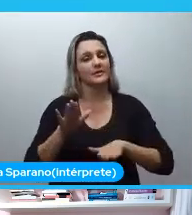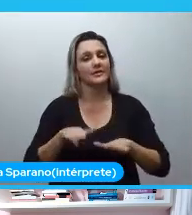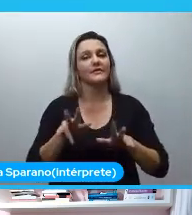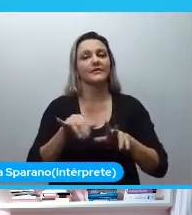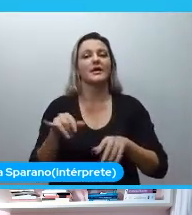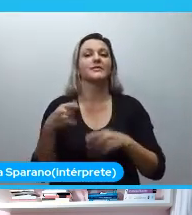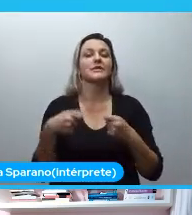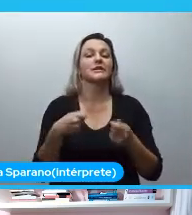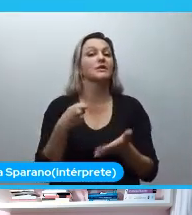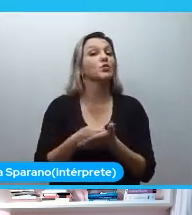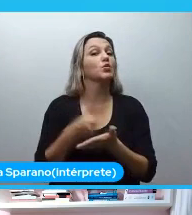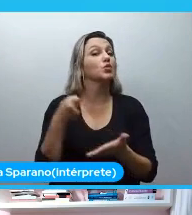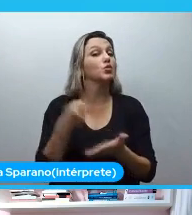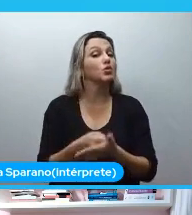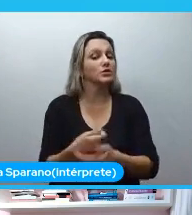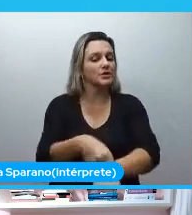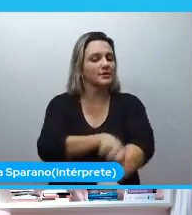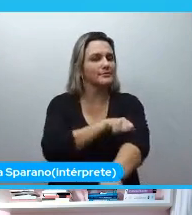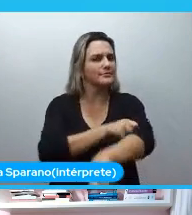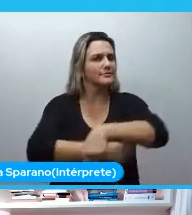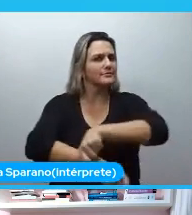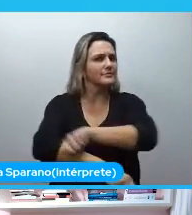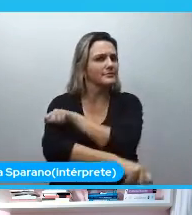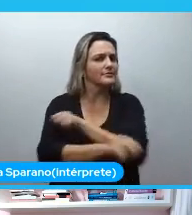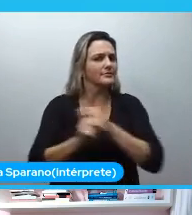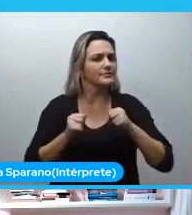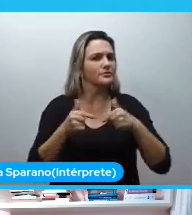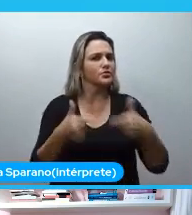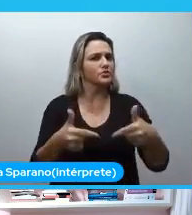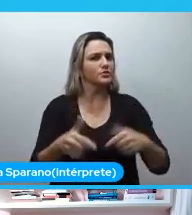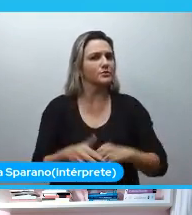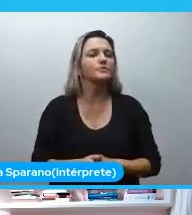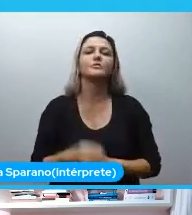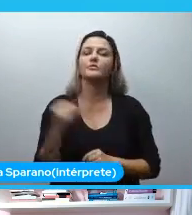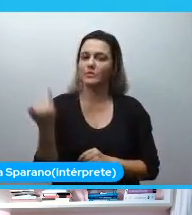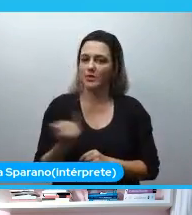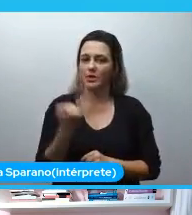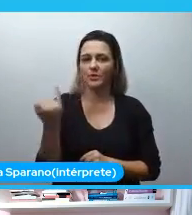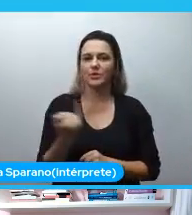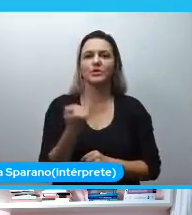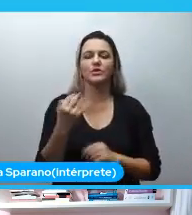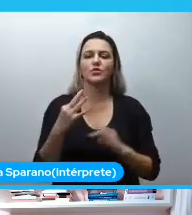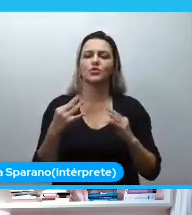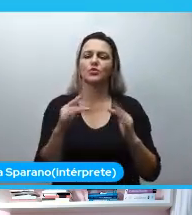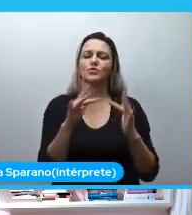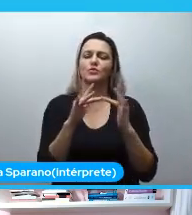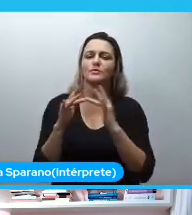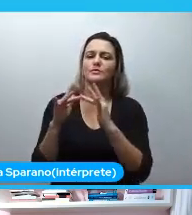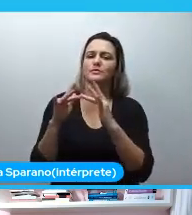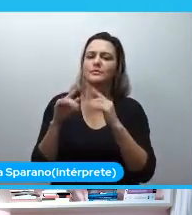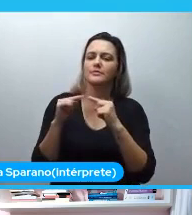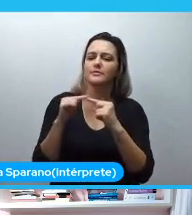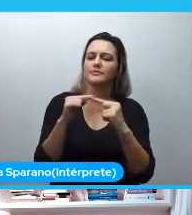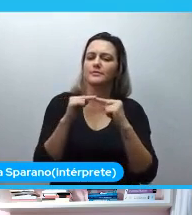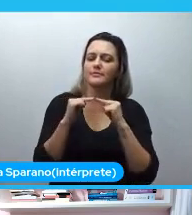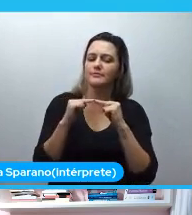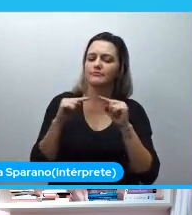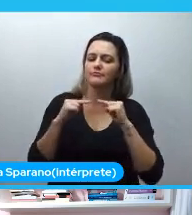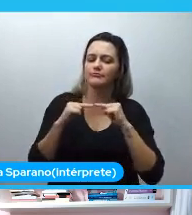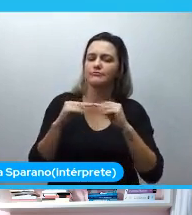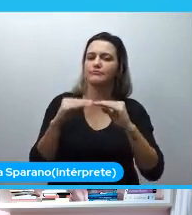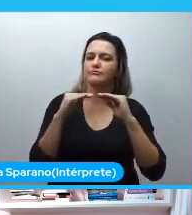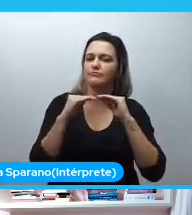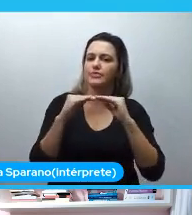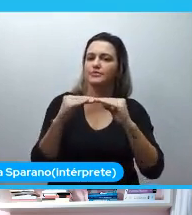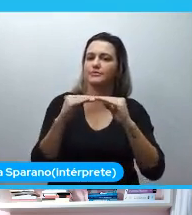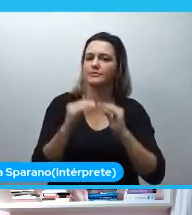precisar lutar por aquilo. Então, é muito importante que todo mundo esteja alinhado porque às vezes você não precisa lutar, né? Então, a gente precisa